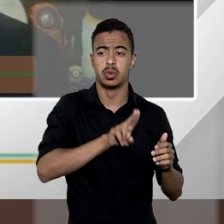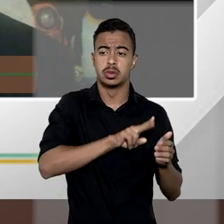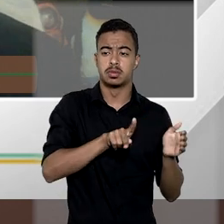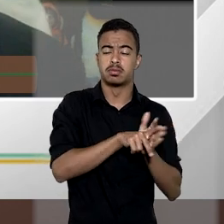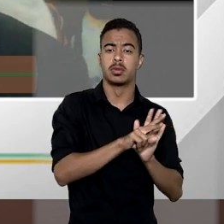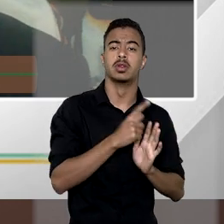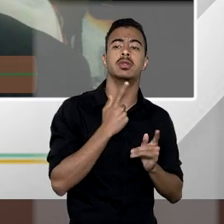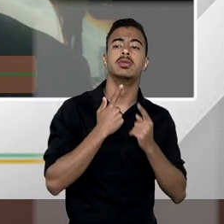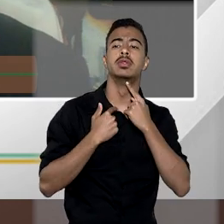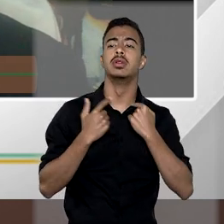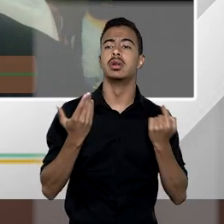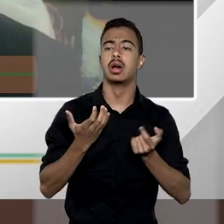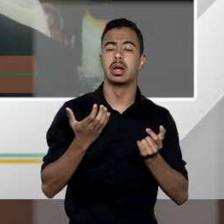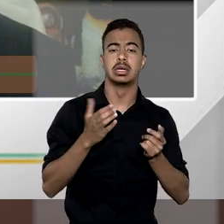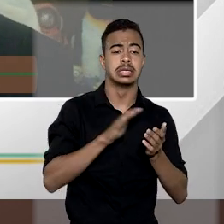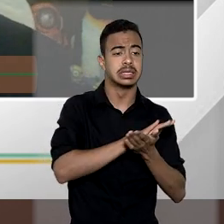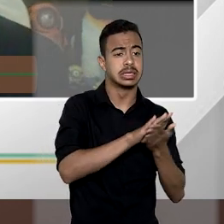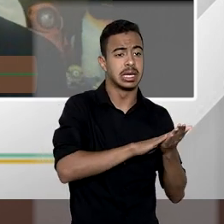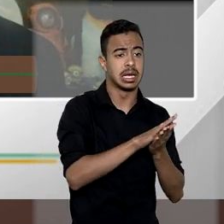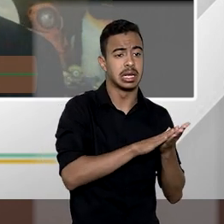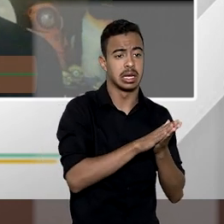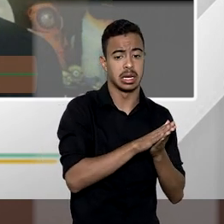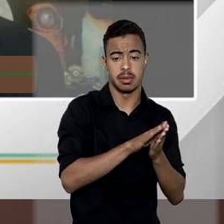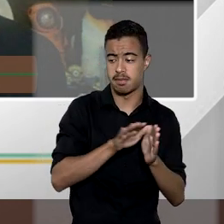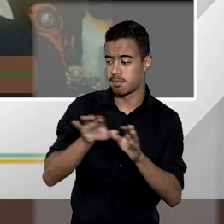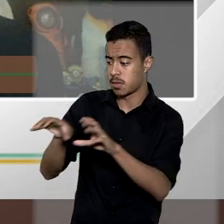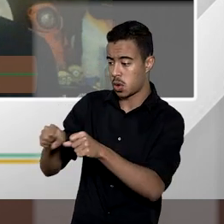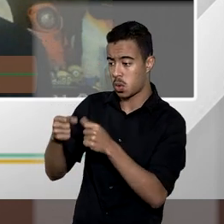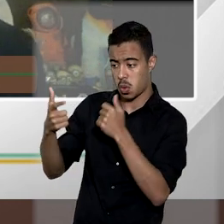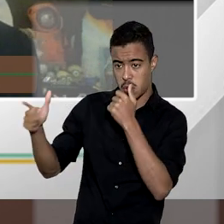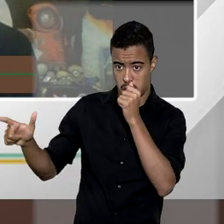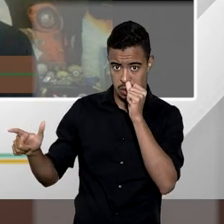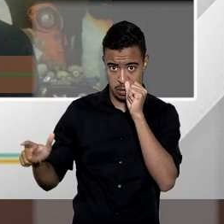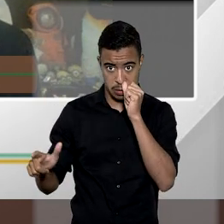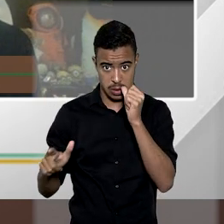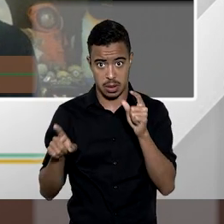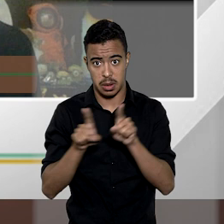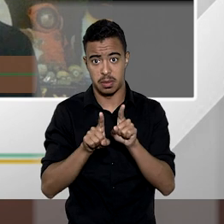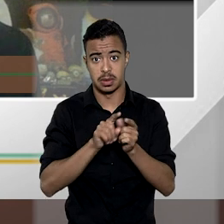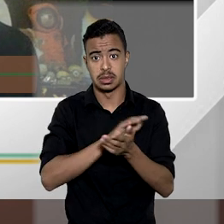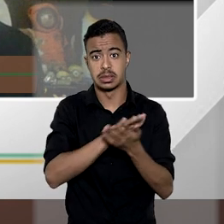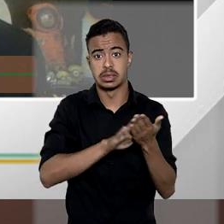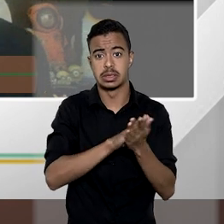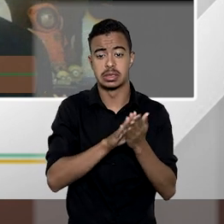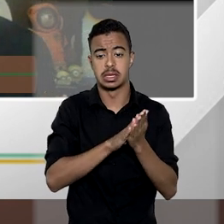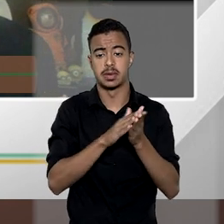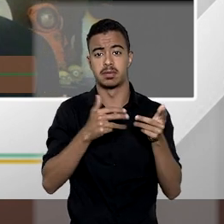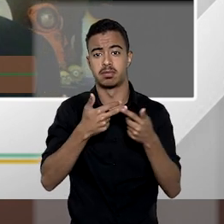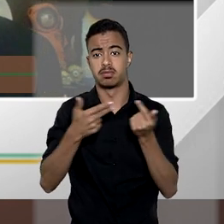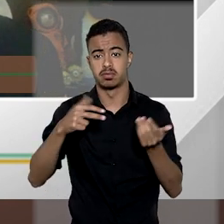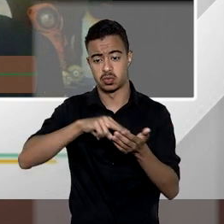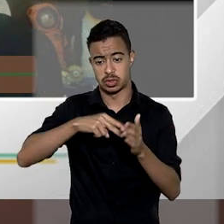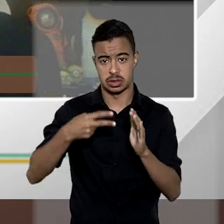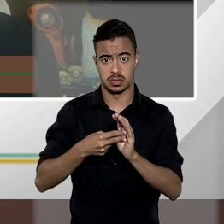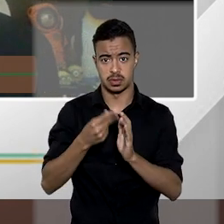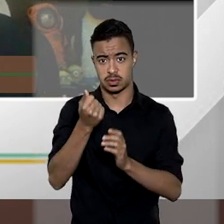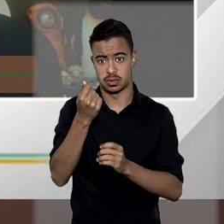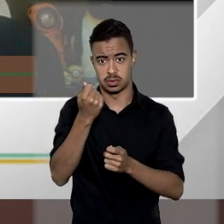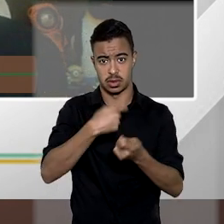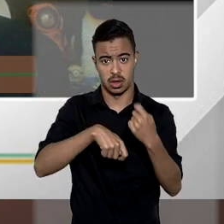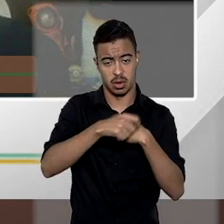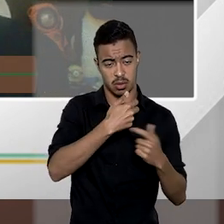sem extrair a possibilidade ampla de gozo da propriedade e sem comprometer a significação